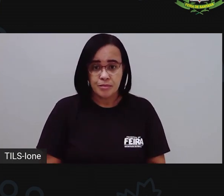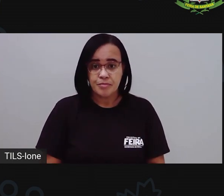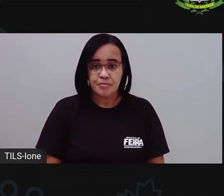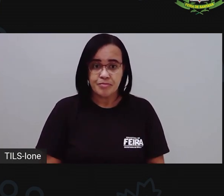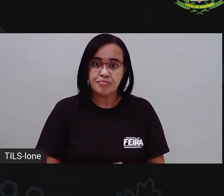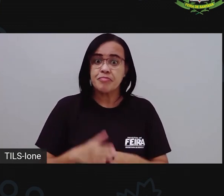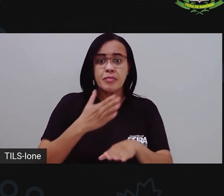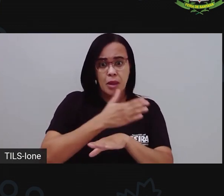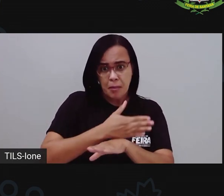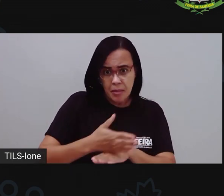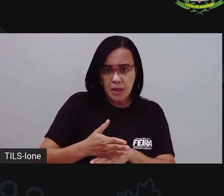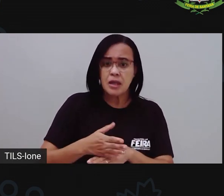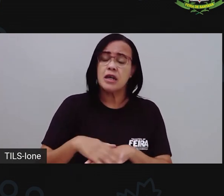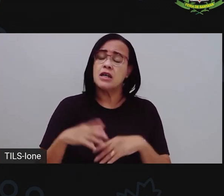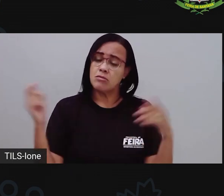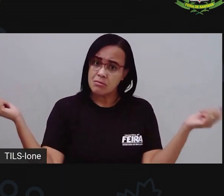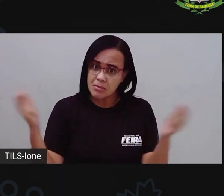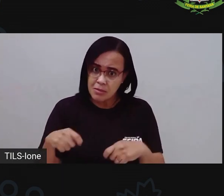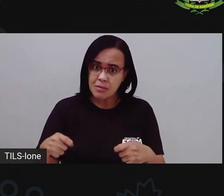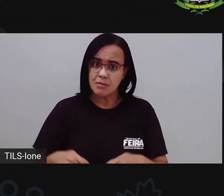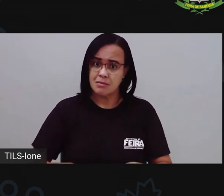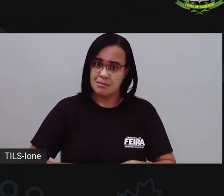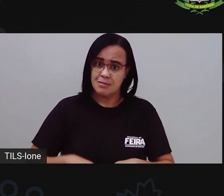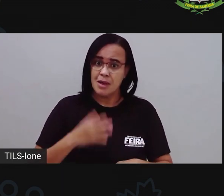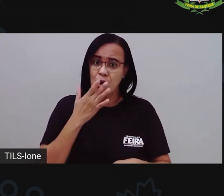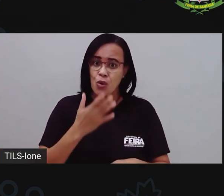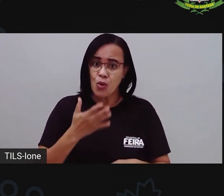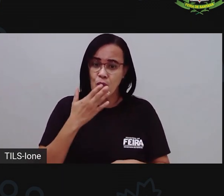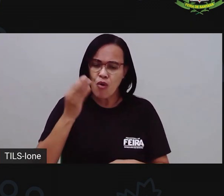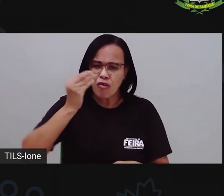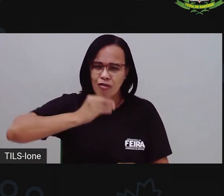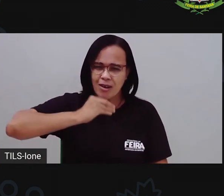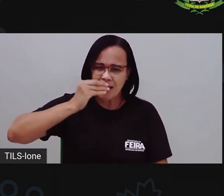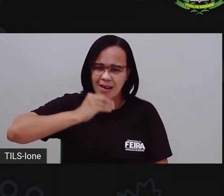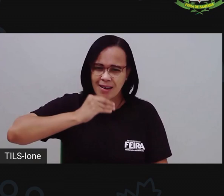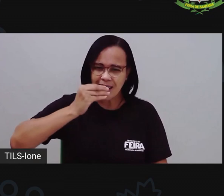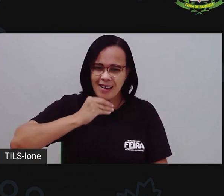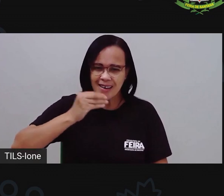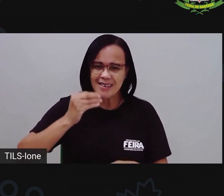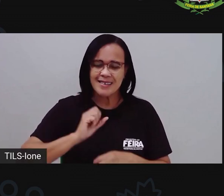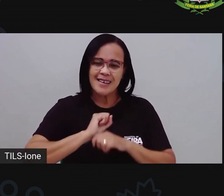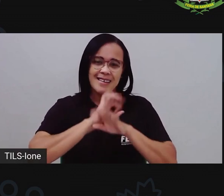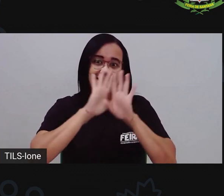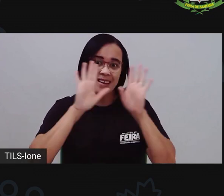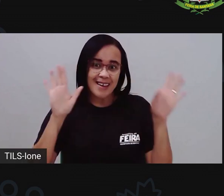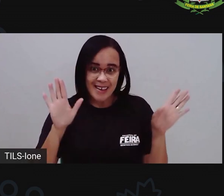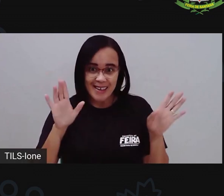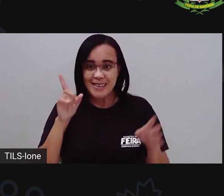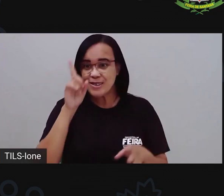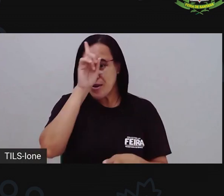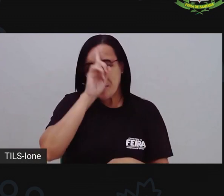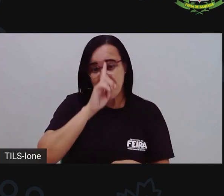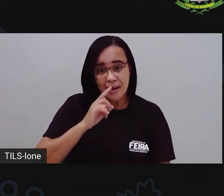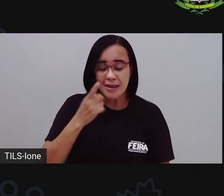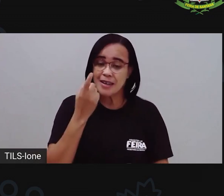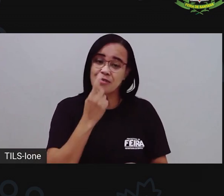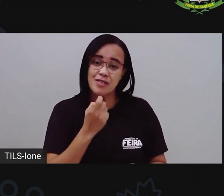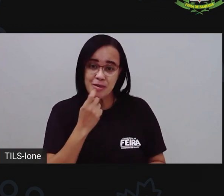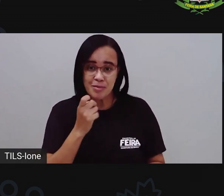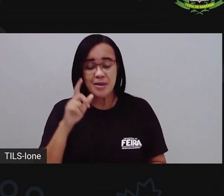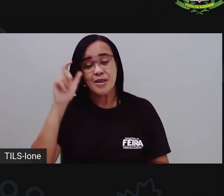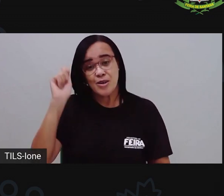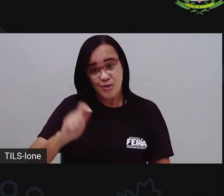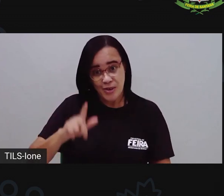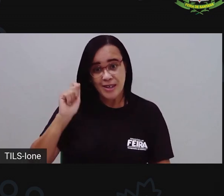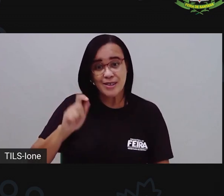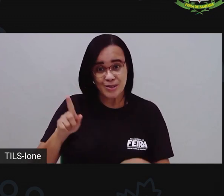sempre pra suavizar as outras cores, né? Então, deixa o vermelho mais clarinho. O amarelo mais clarinho. O azul também. E aí